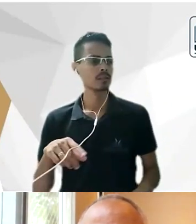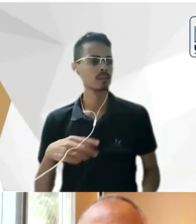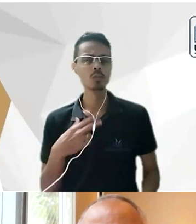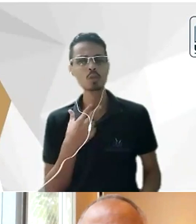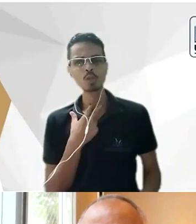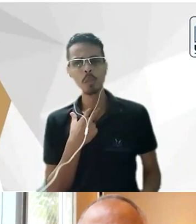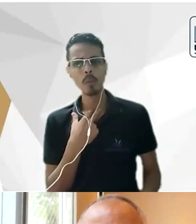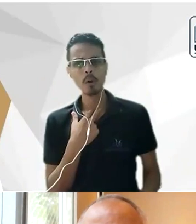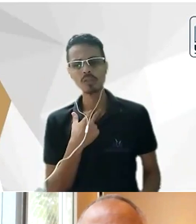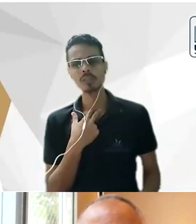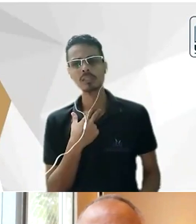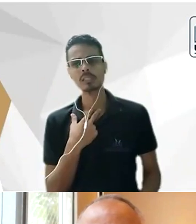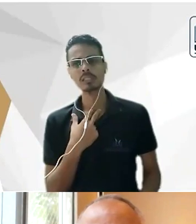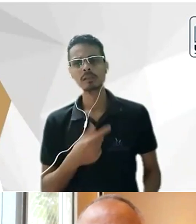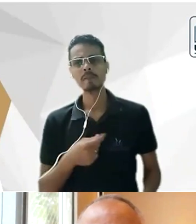determinismo